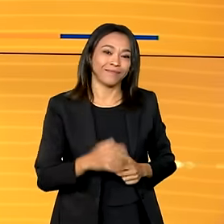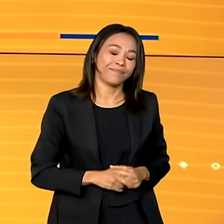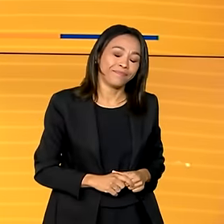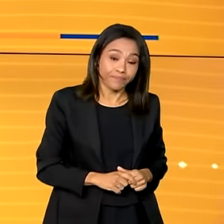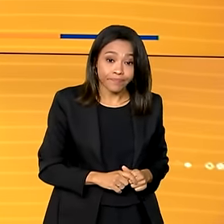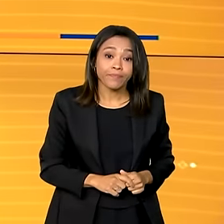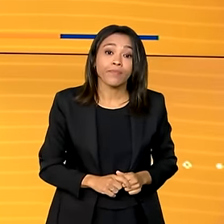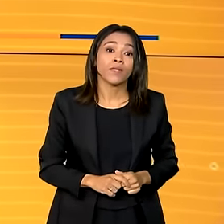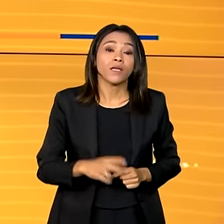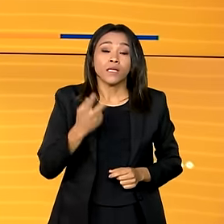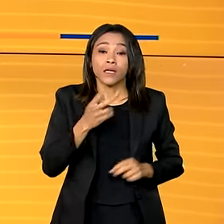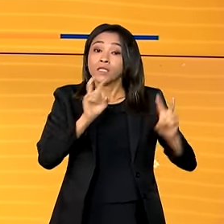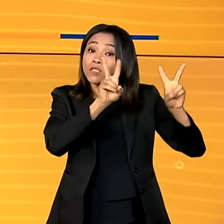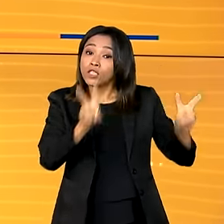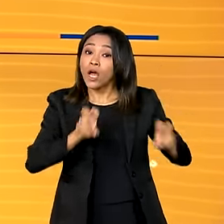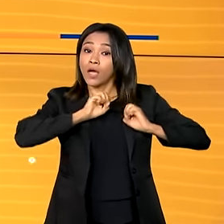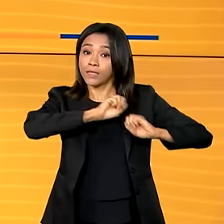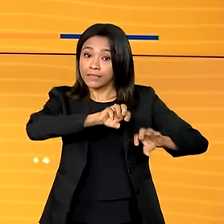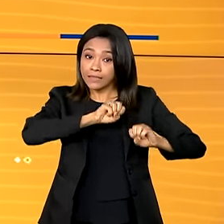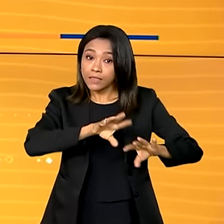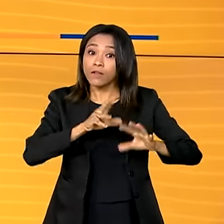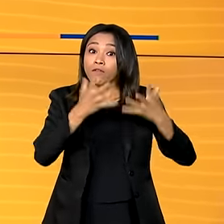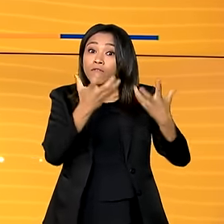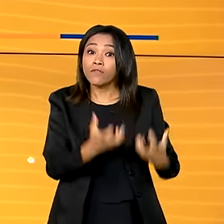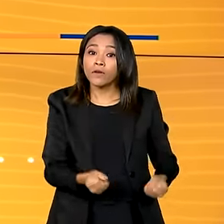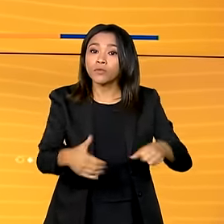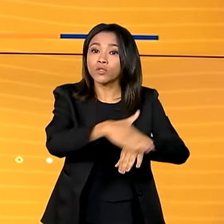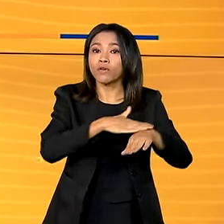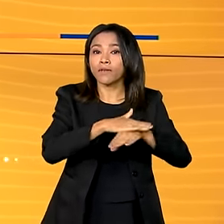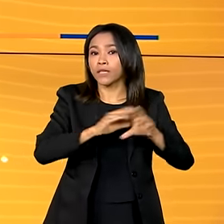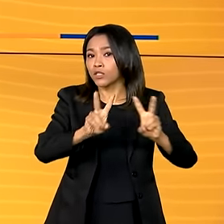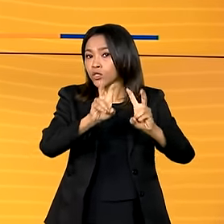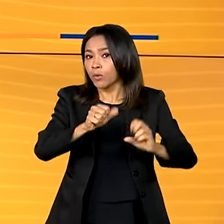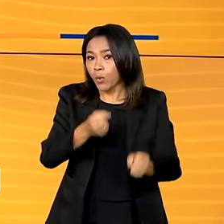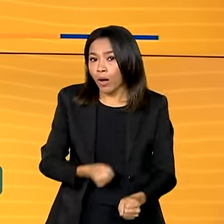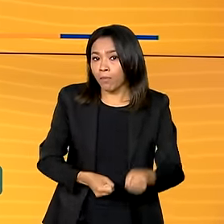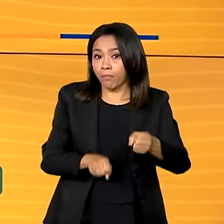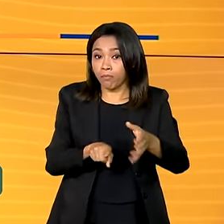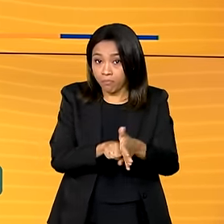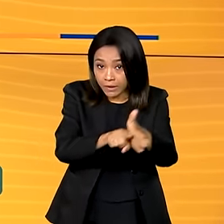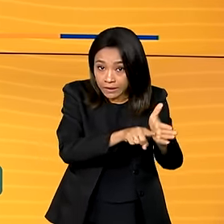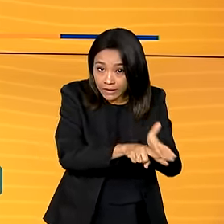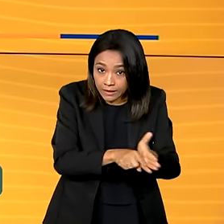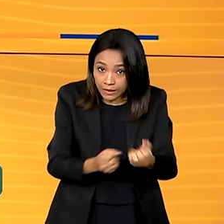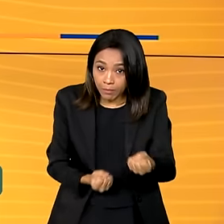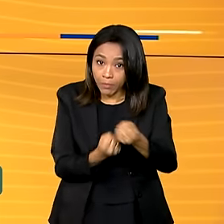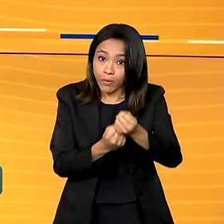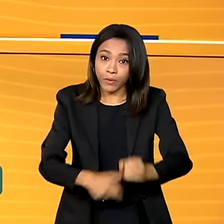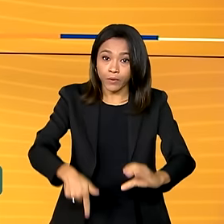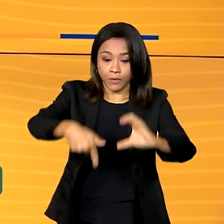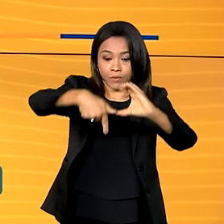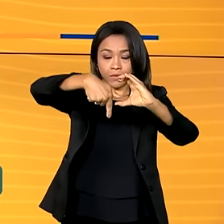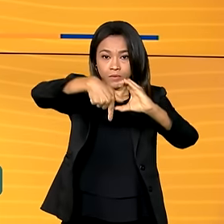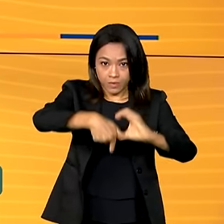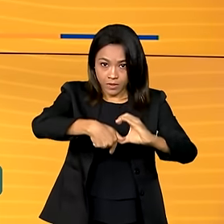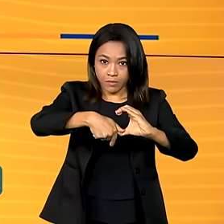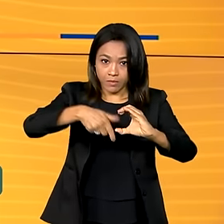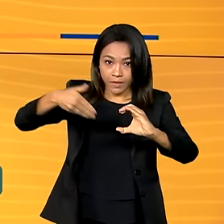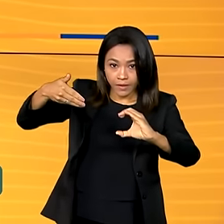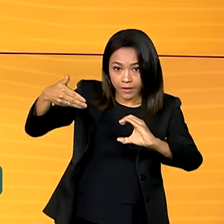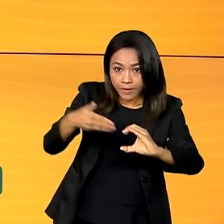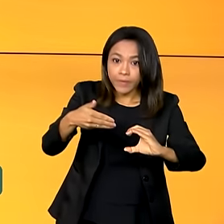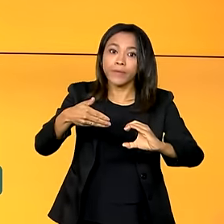E ainda sobre educação, vamos falar agora de apoio à ciência. O CNPq, Conselho Nacional de Desenvolvimento